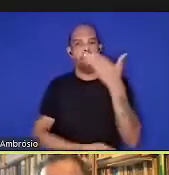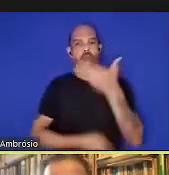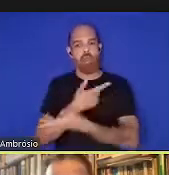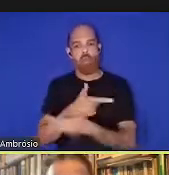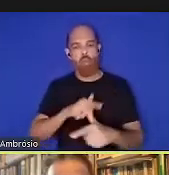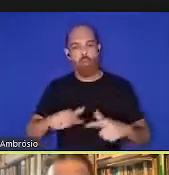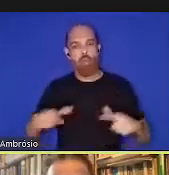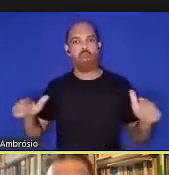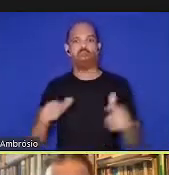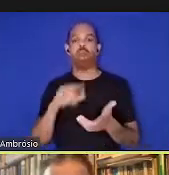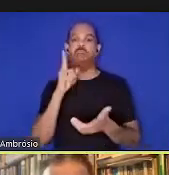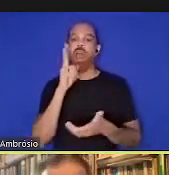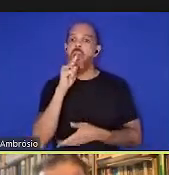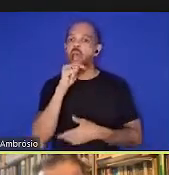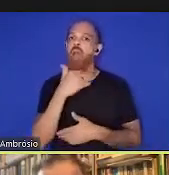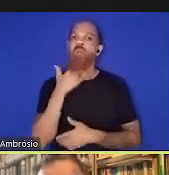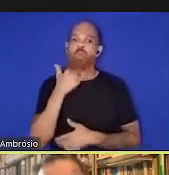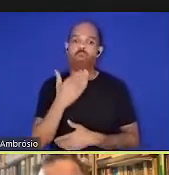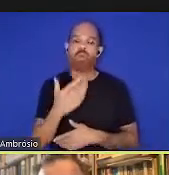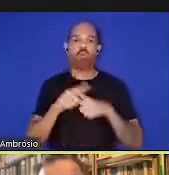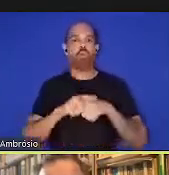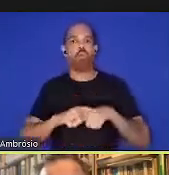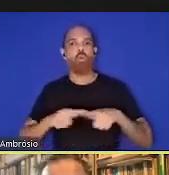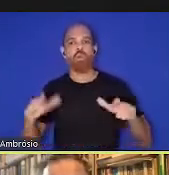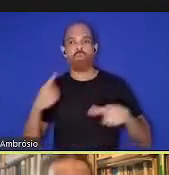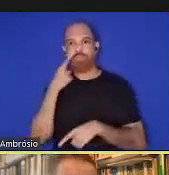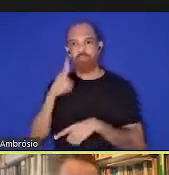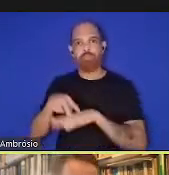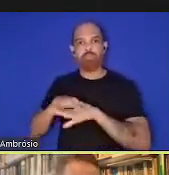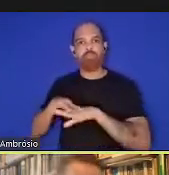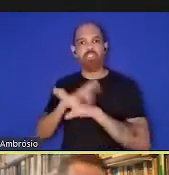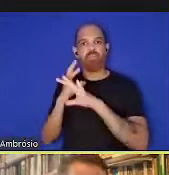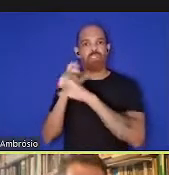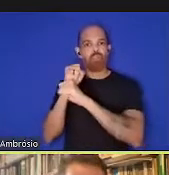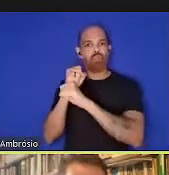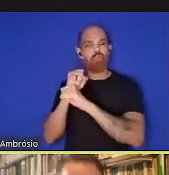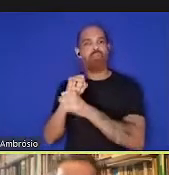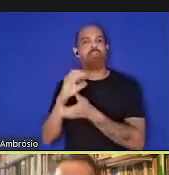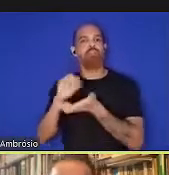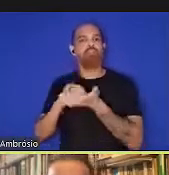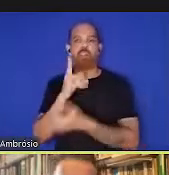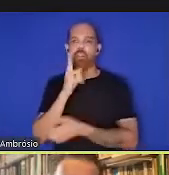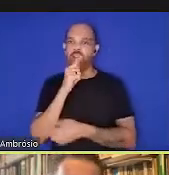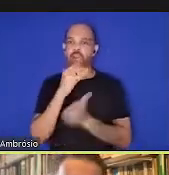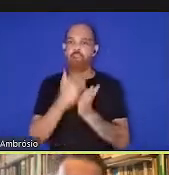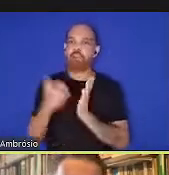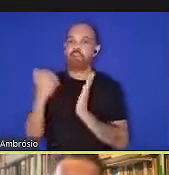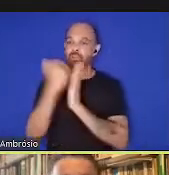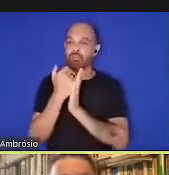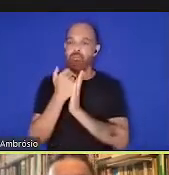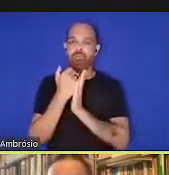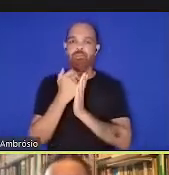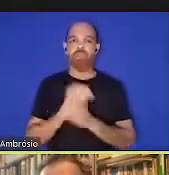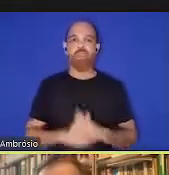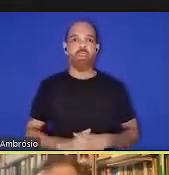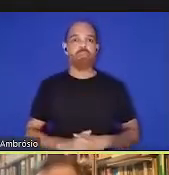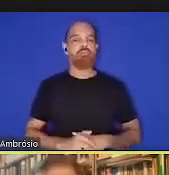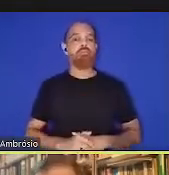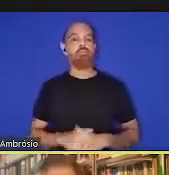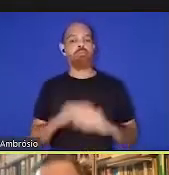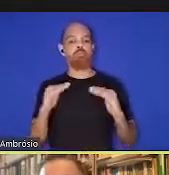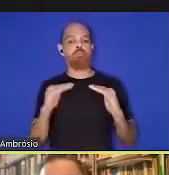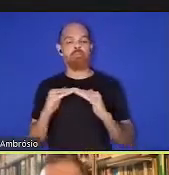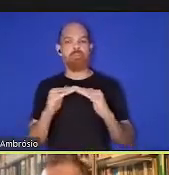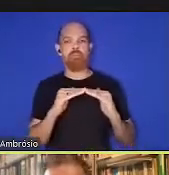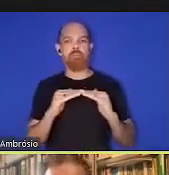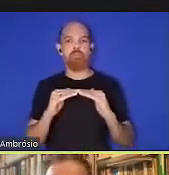também aumentou muito, aqui no verde mais escuro nós temos a falta de água extrema, e isso tem a ver também com